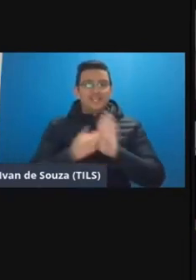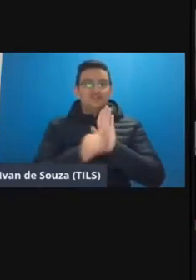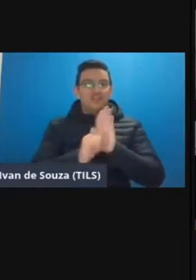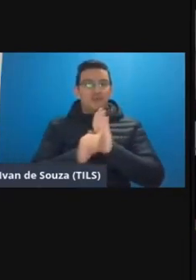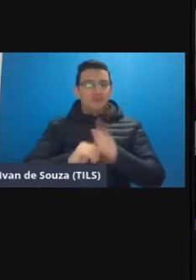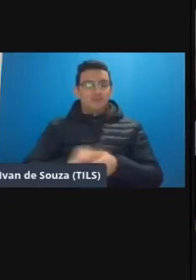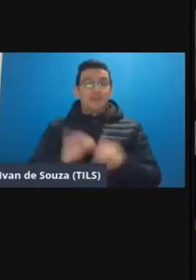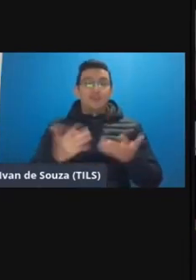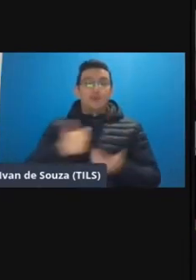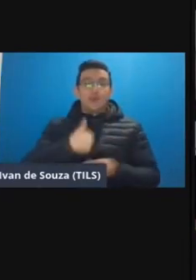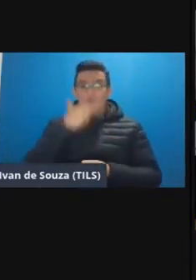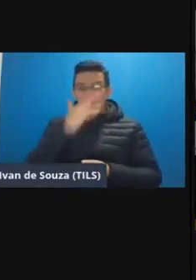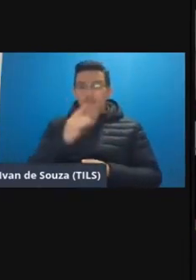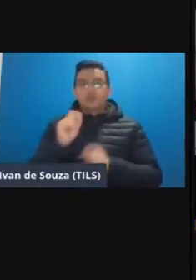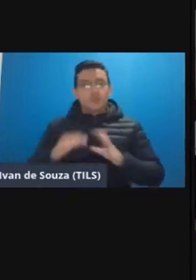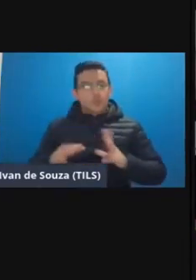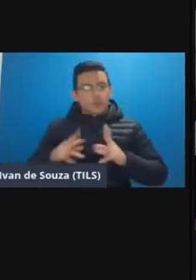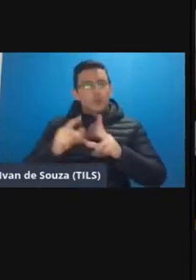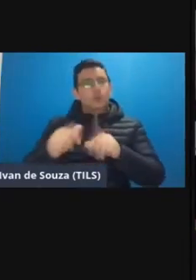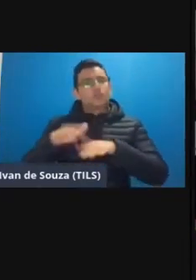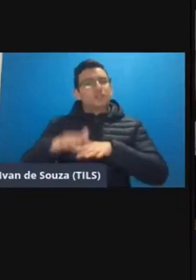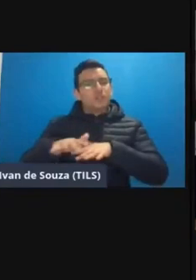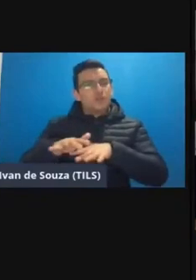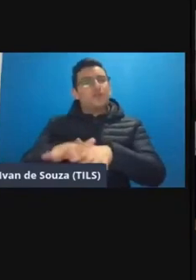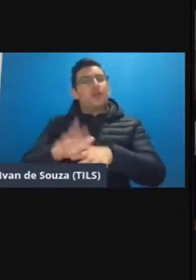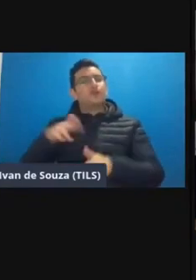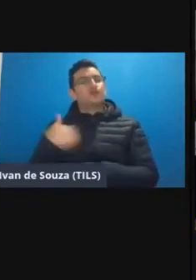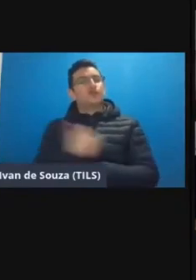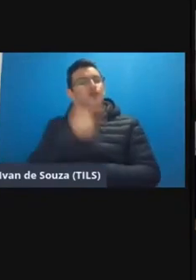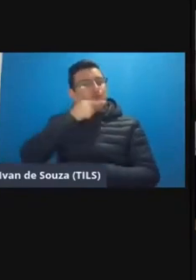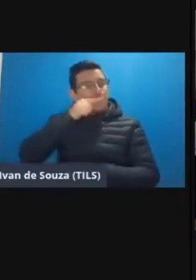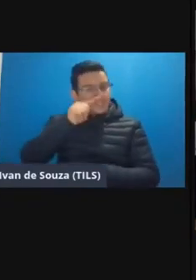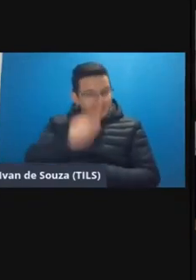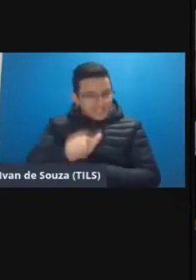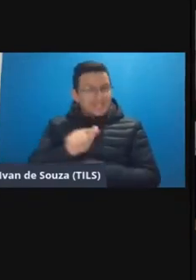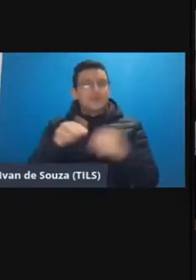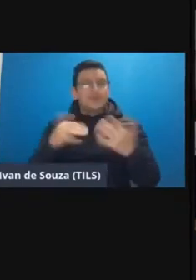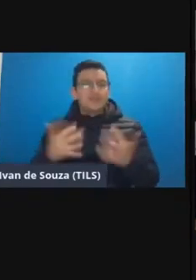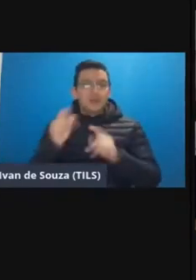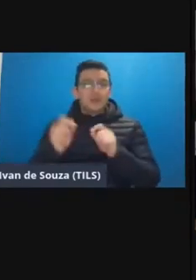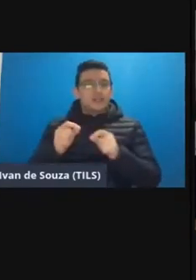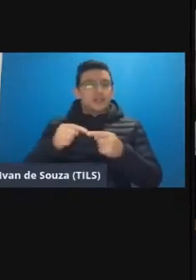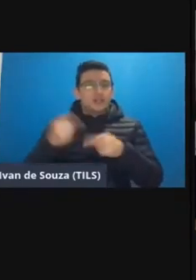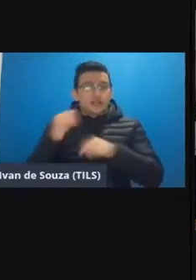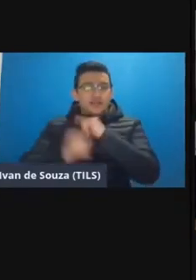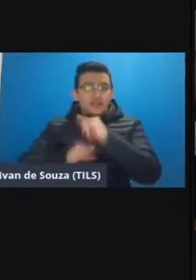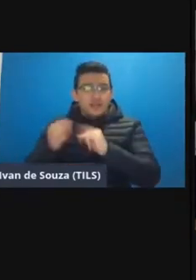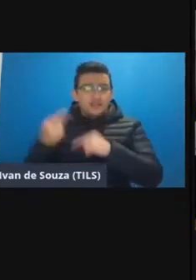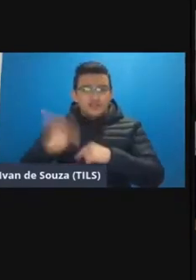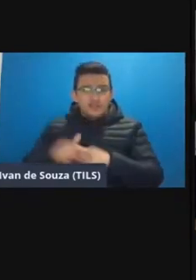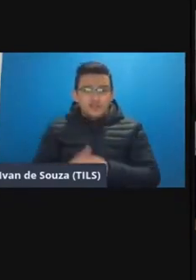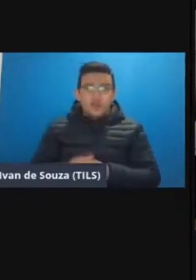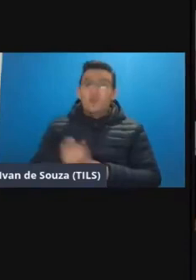então eu acho que todo esse movimento nós conseguimos então travou de novo um